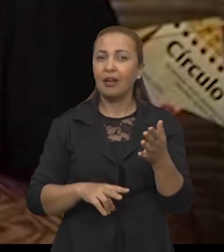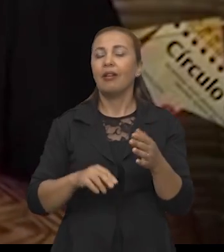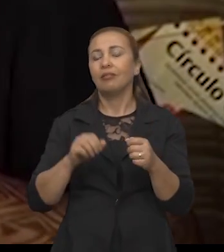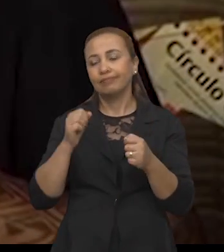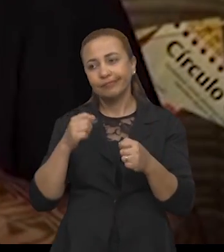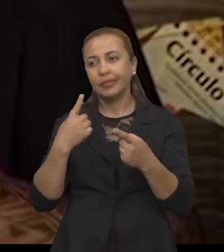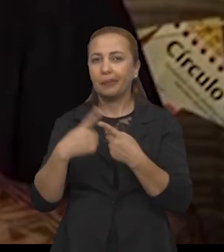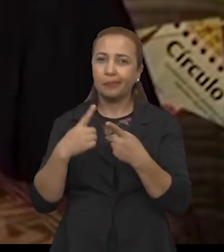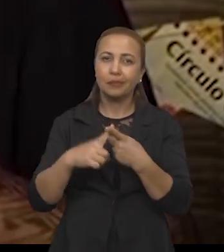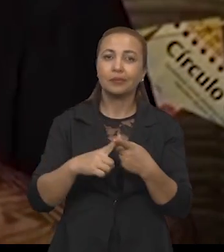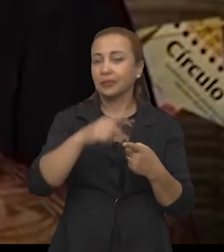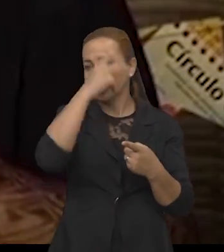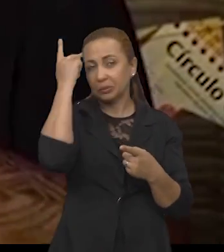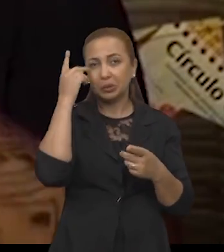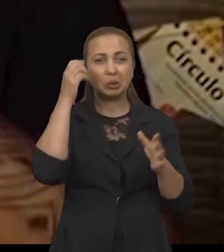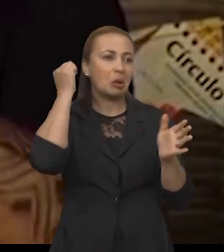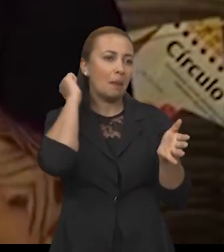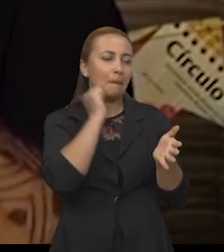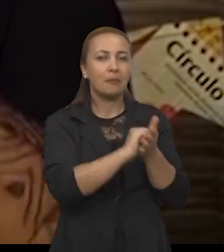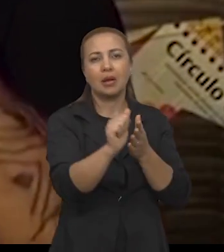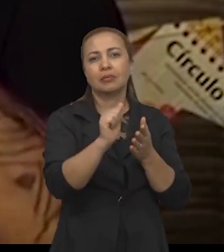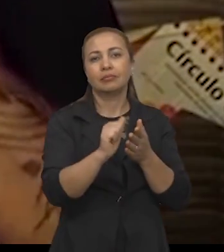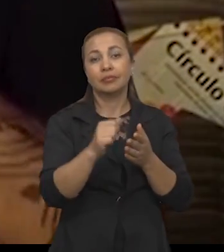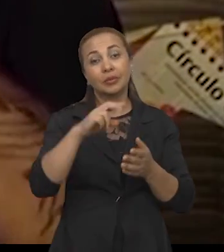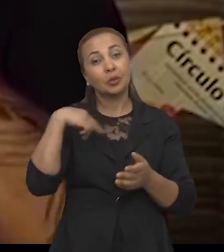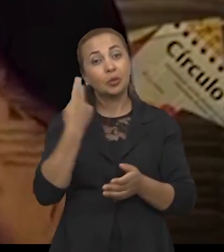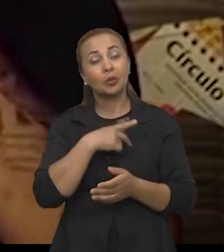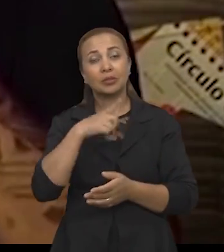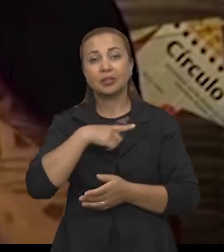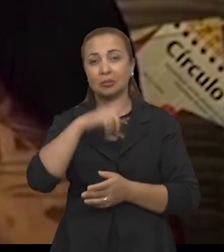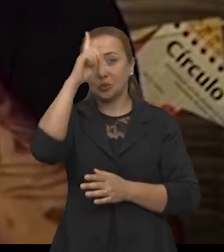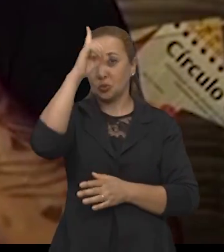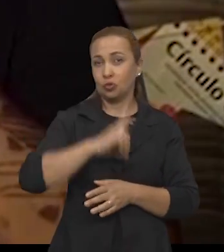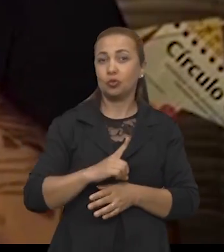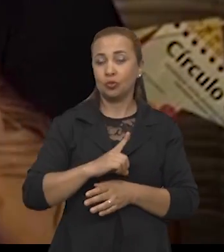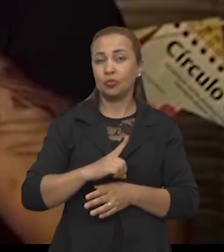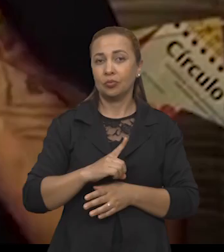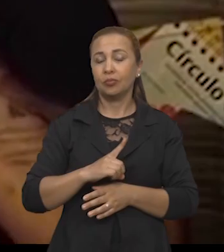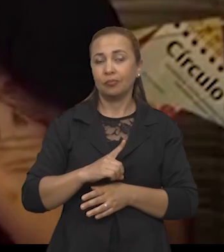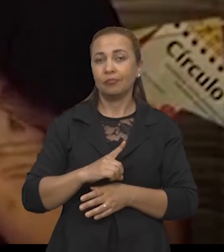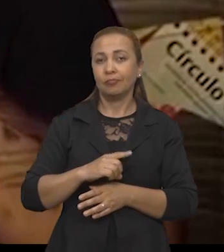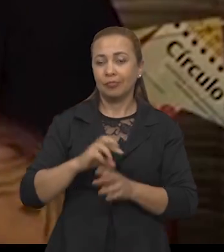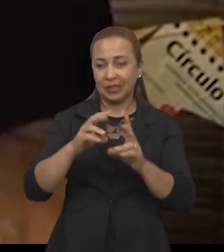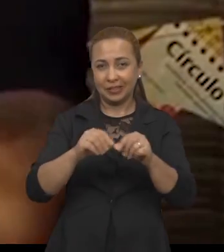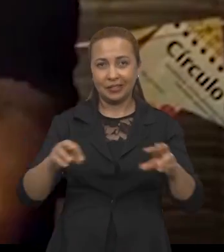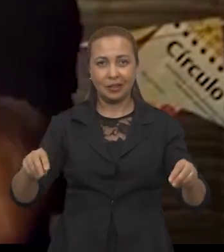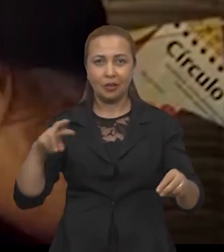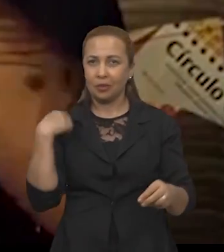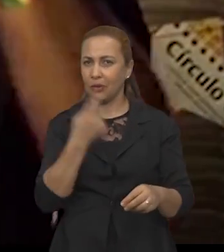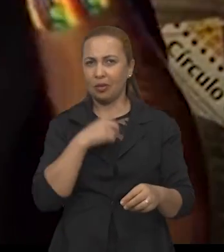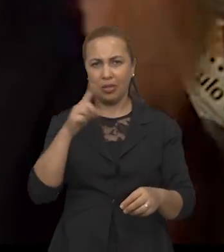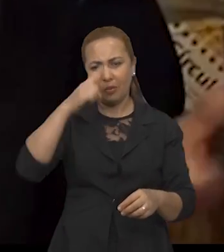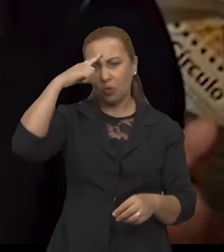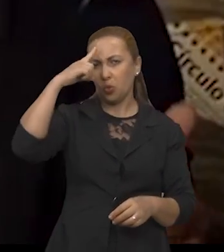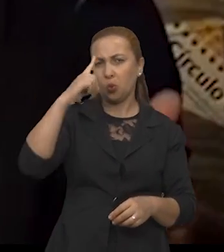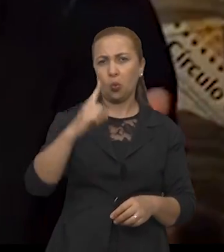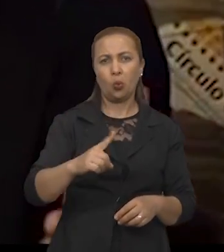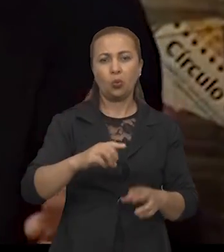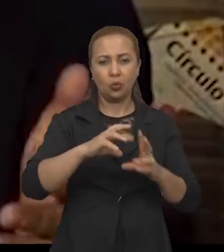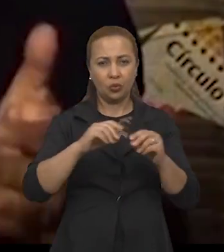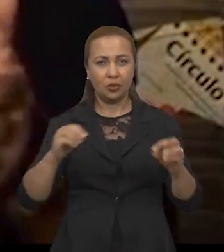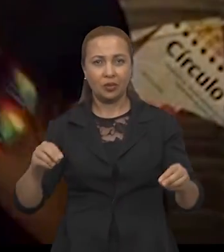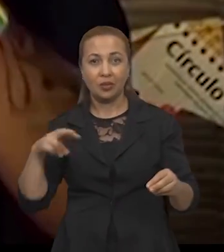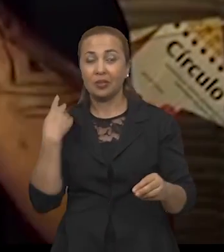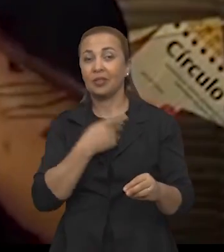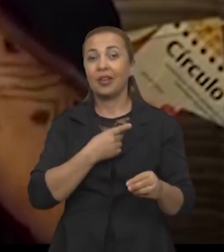proposital. Nós temos um direito originário ao território. Nós, os índios, não éramos donos do território.